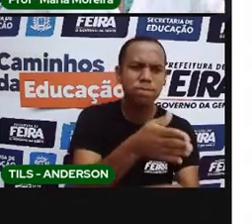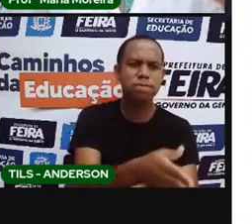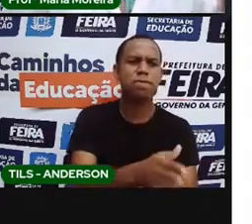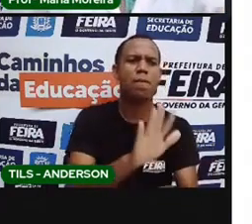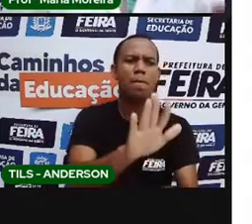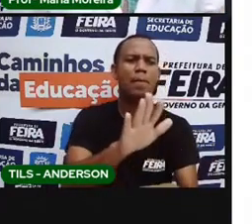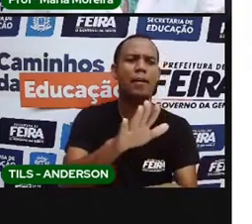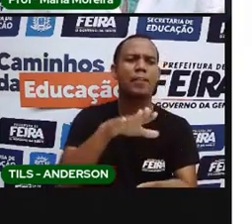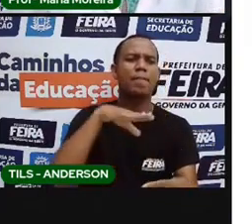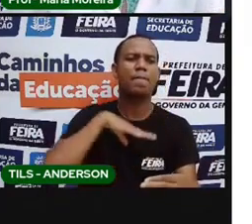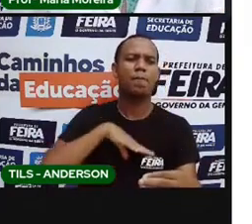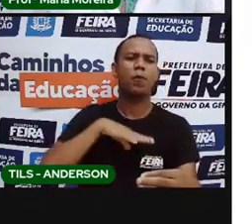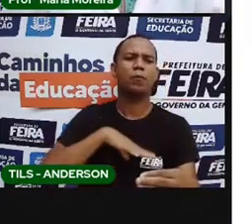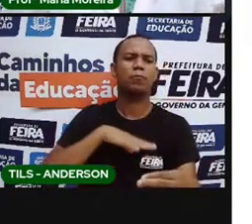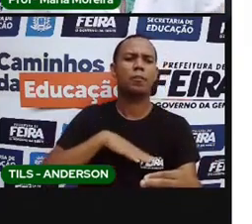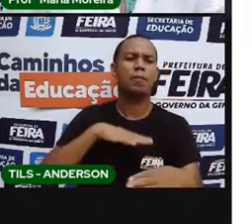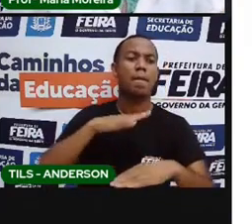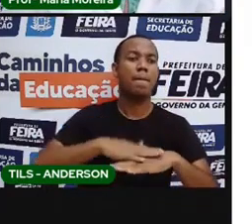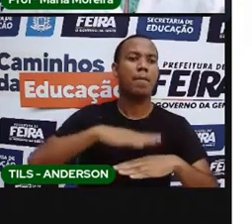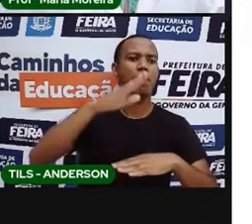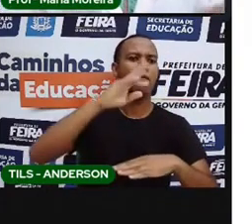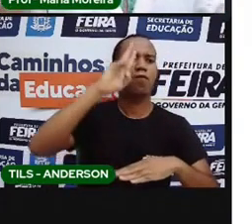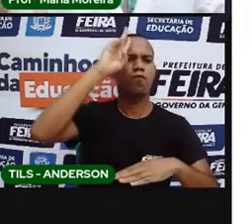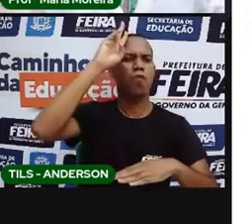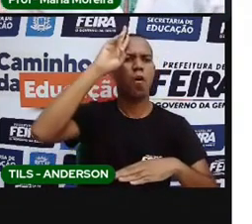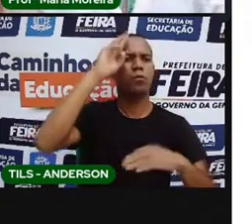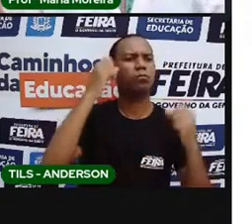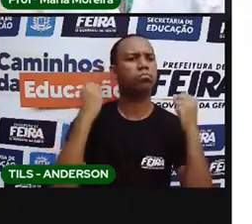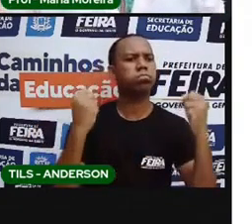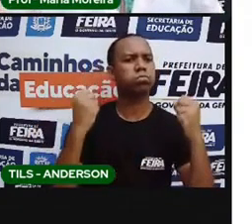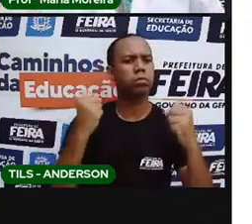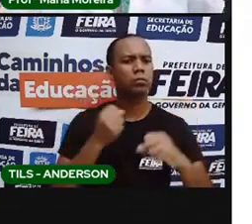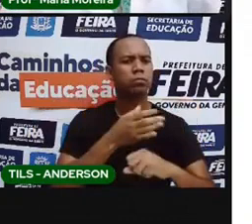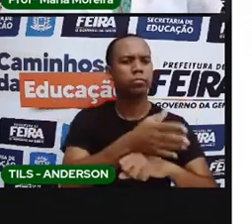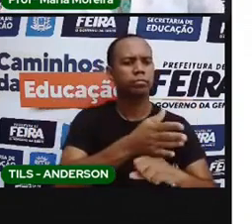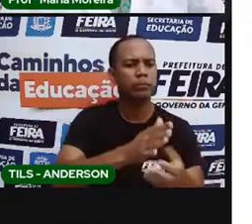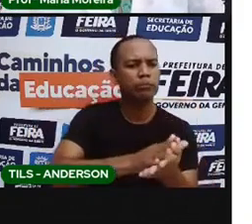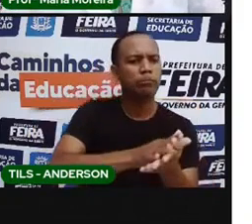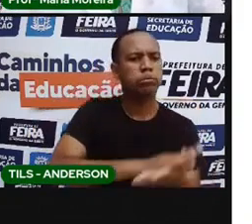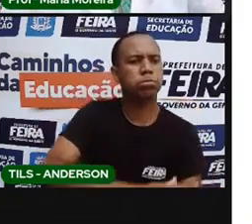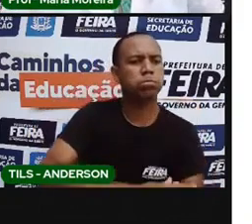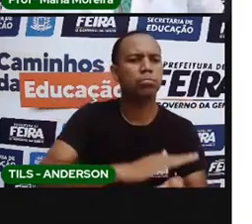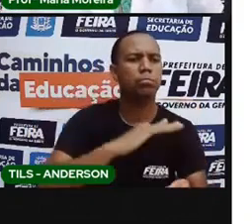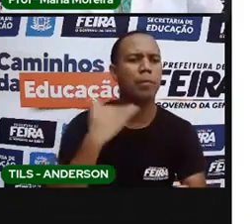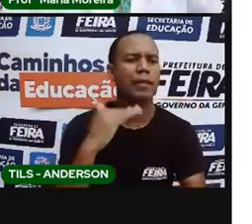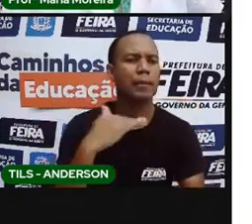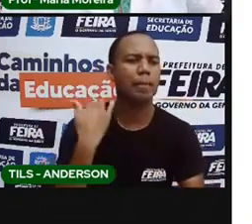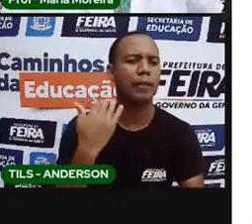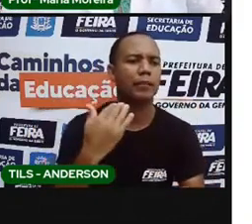quê? Armas mais potentes, armas melhores, e acabam tomando e matando esses indígenas. Certo?